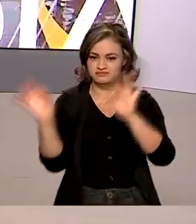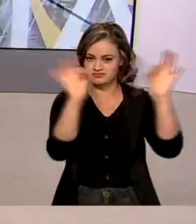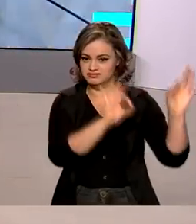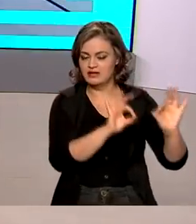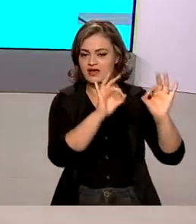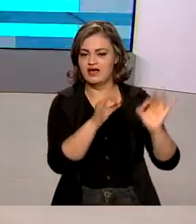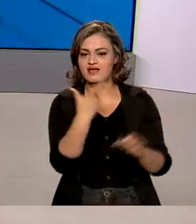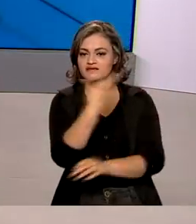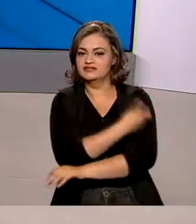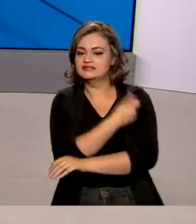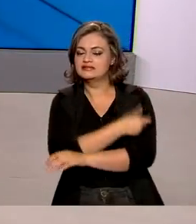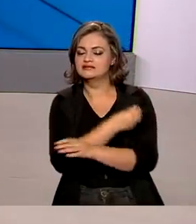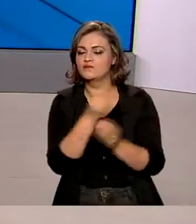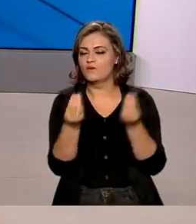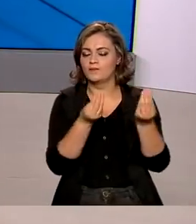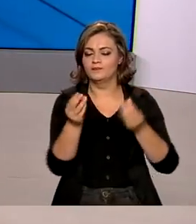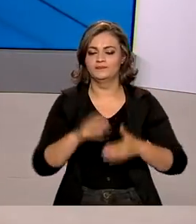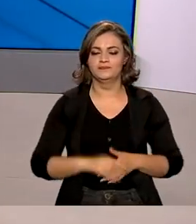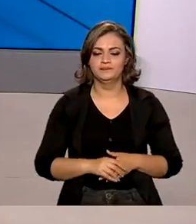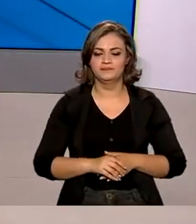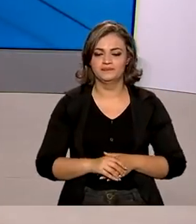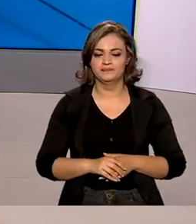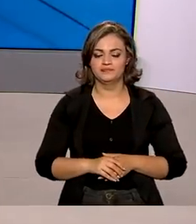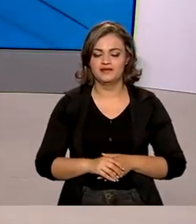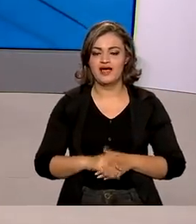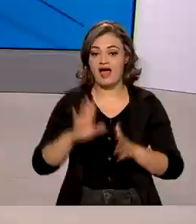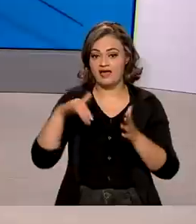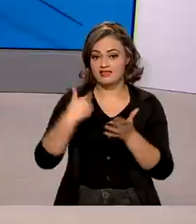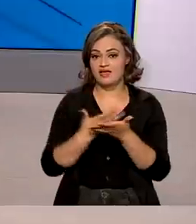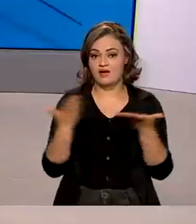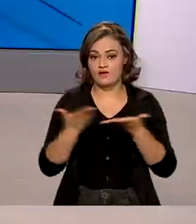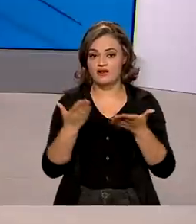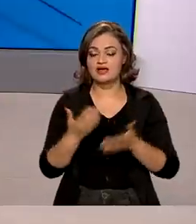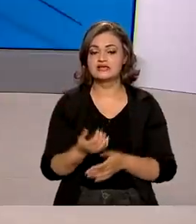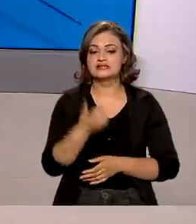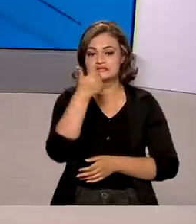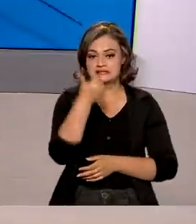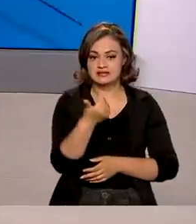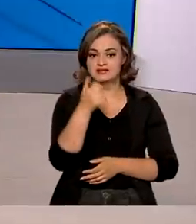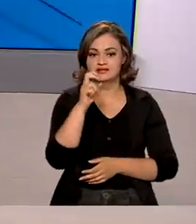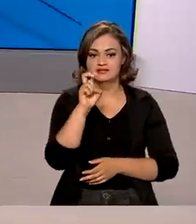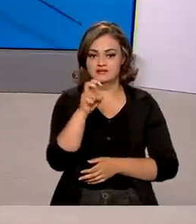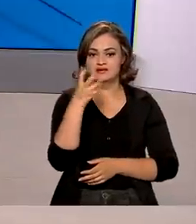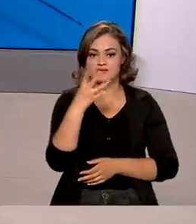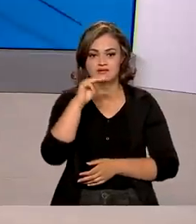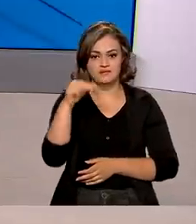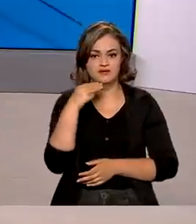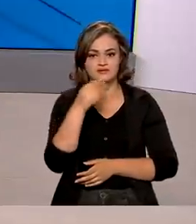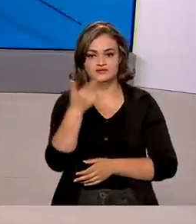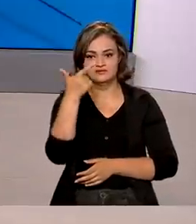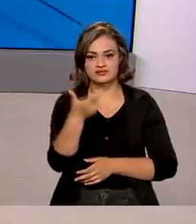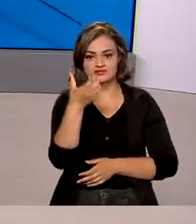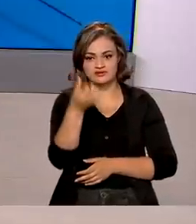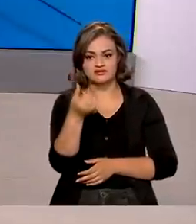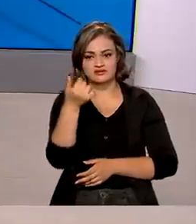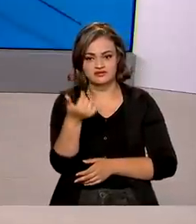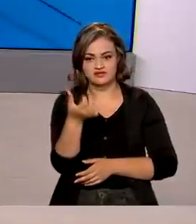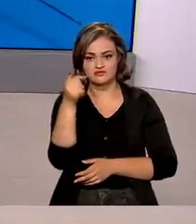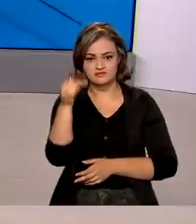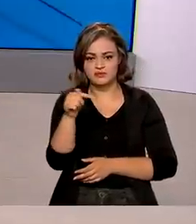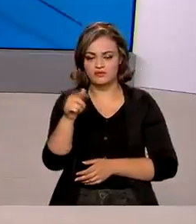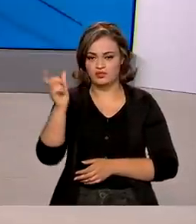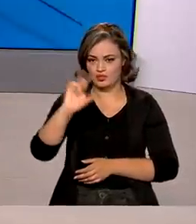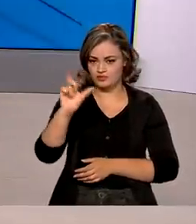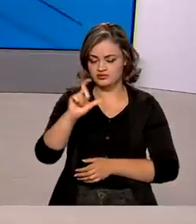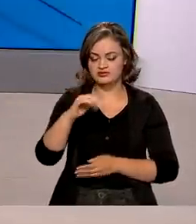telão, então, como estão esses números? Como a gente viu, então, até agora, mais de 154 milhões 267 mil